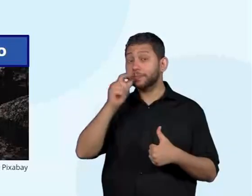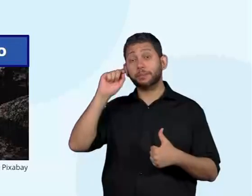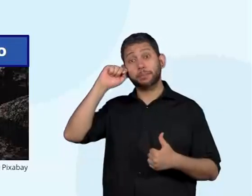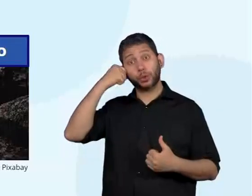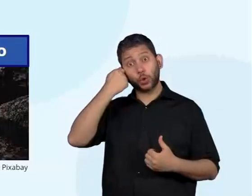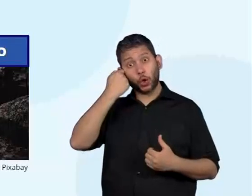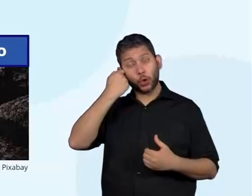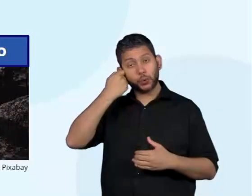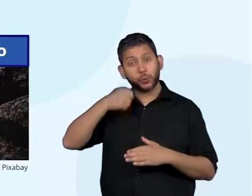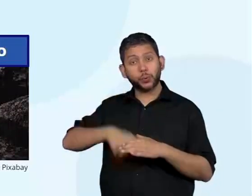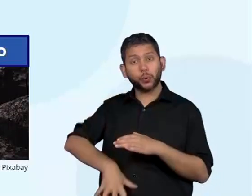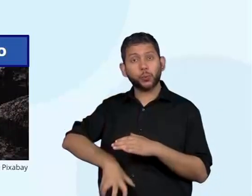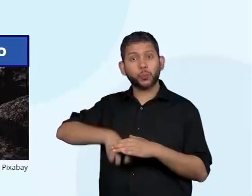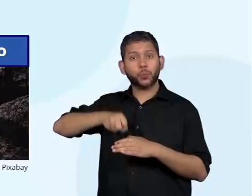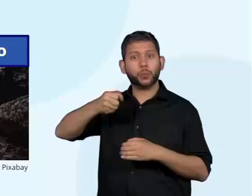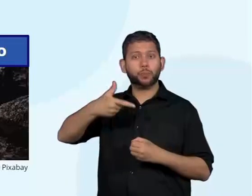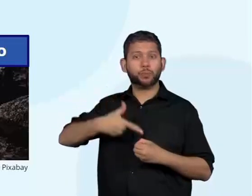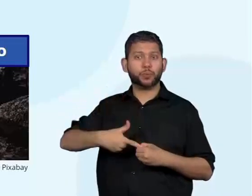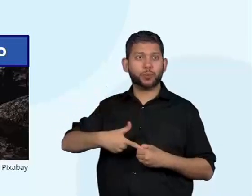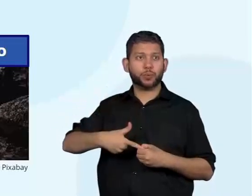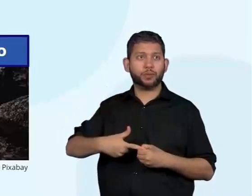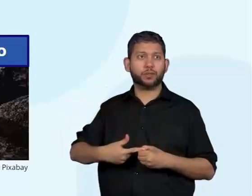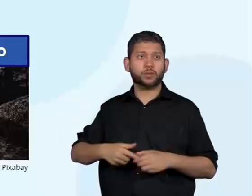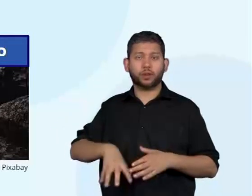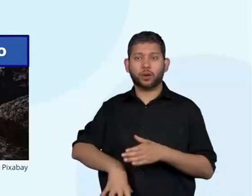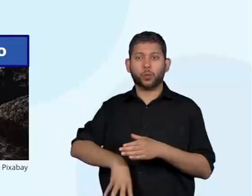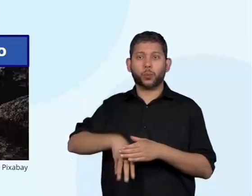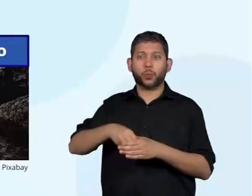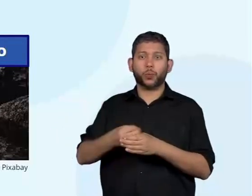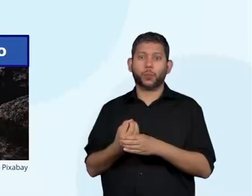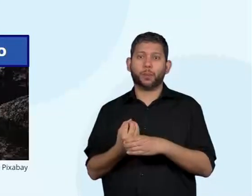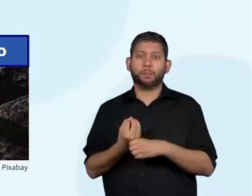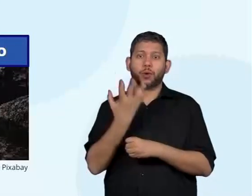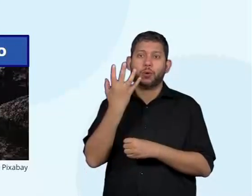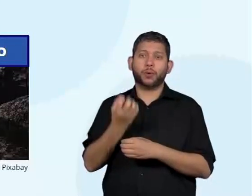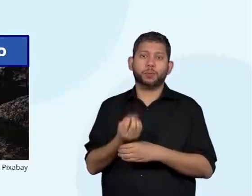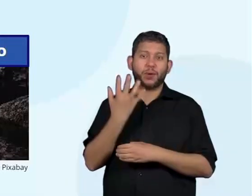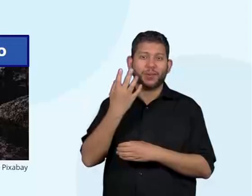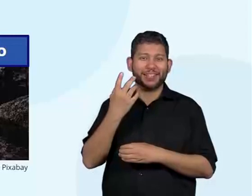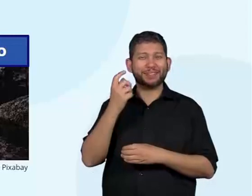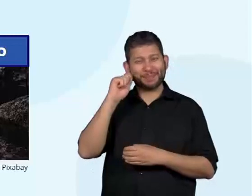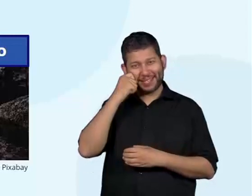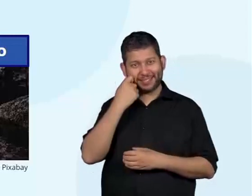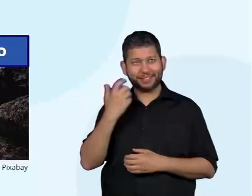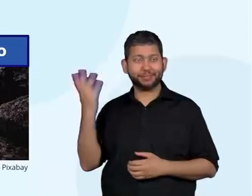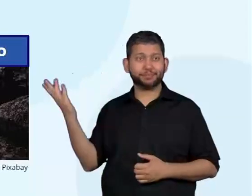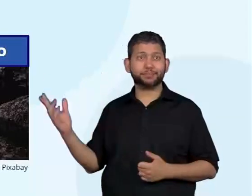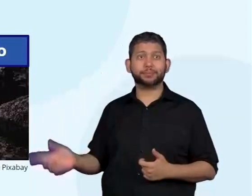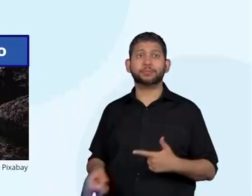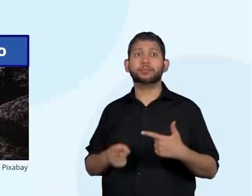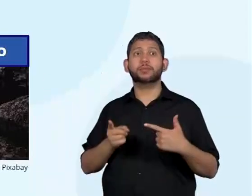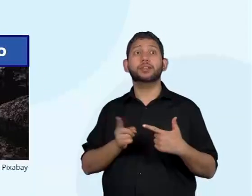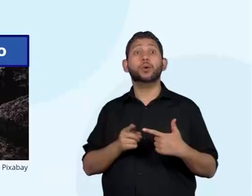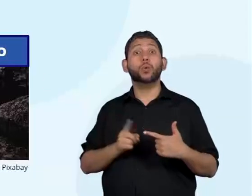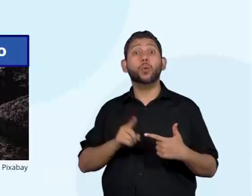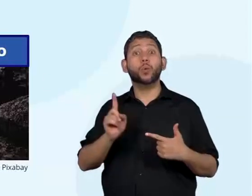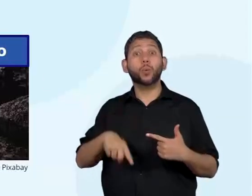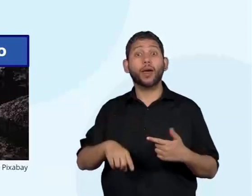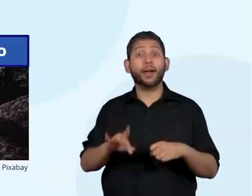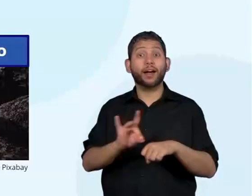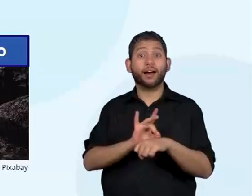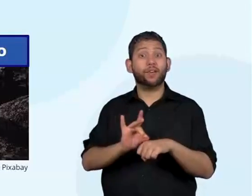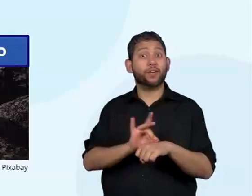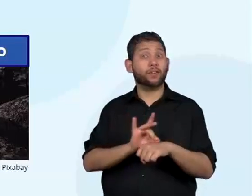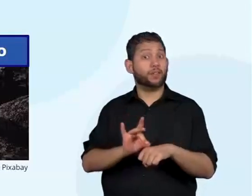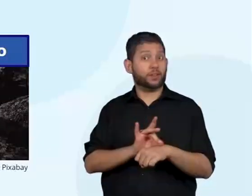petróleo. Então, nós temos uma torre jorrando o petróleo. Número dois, nós temos o carvão. Então, tem